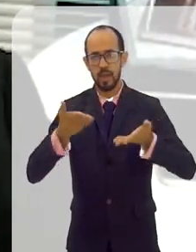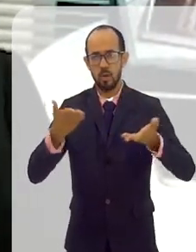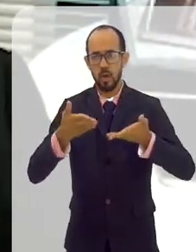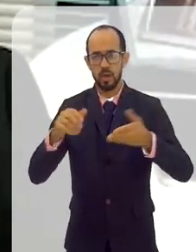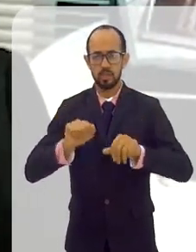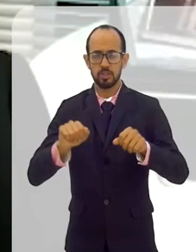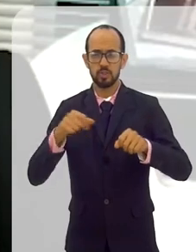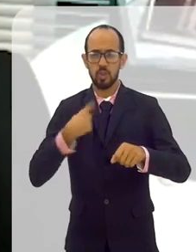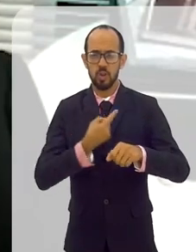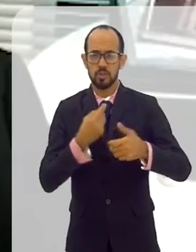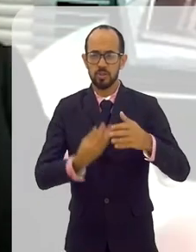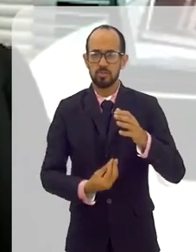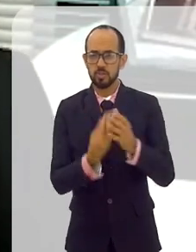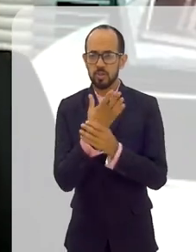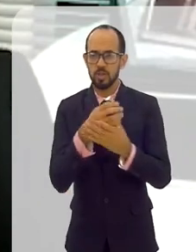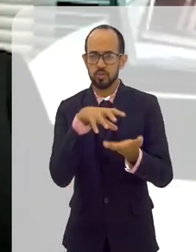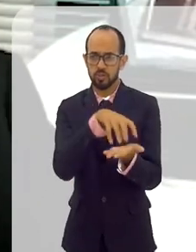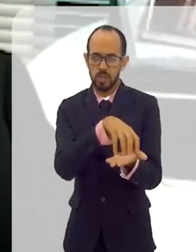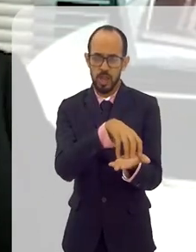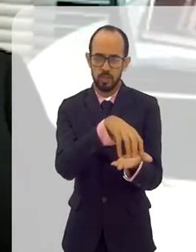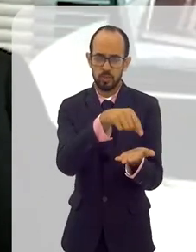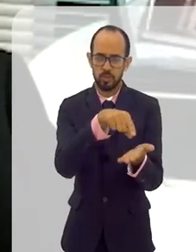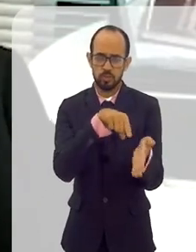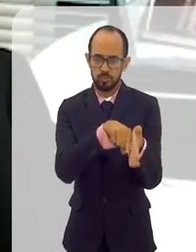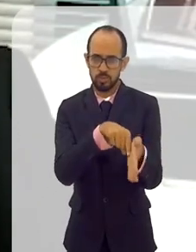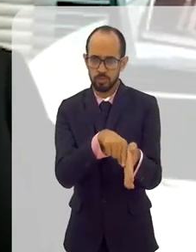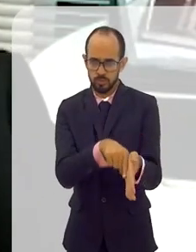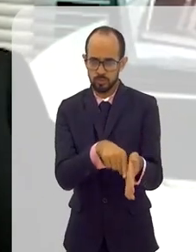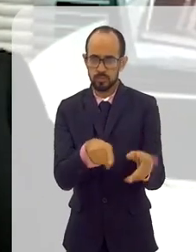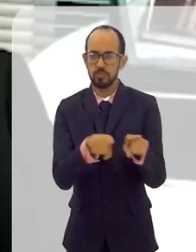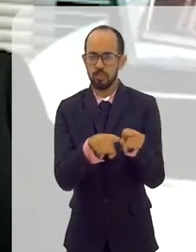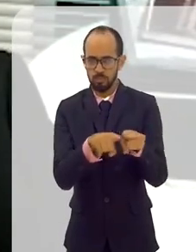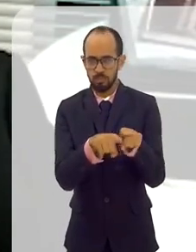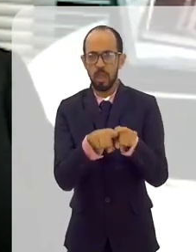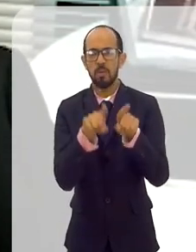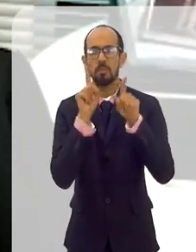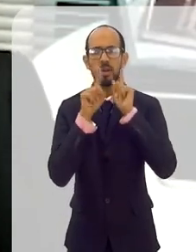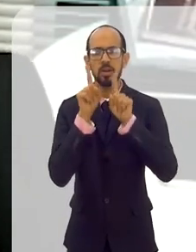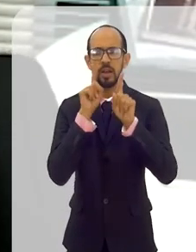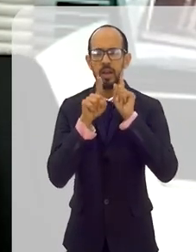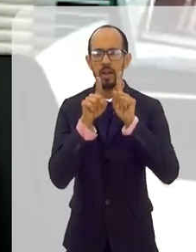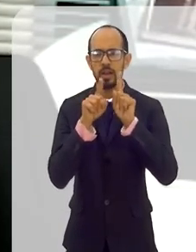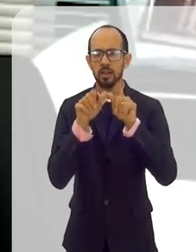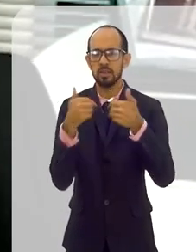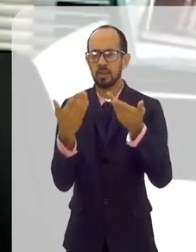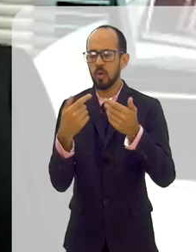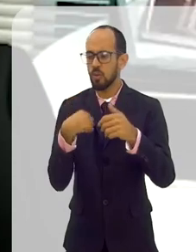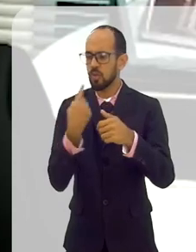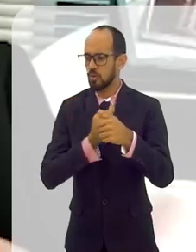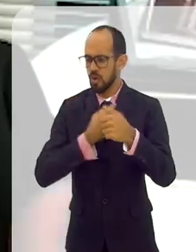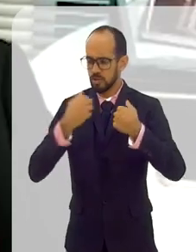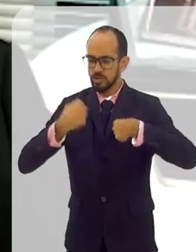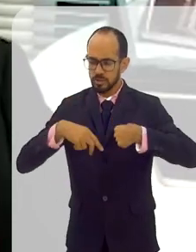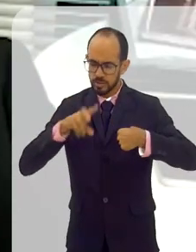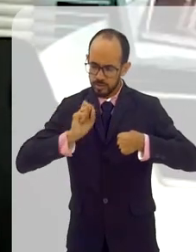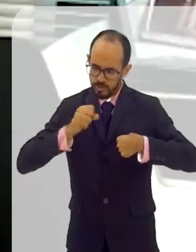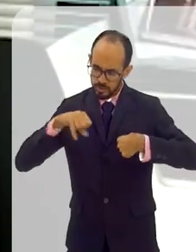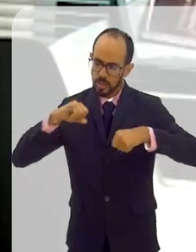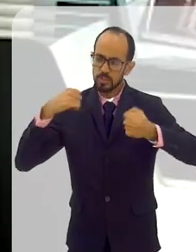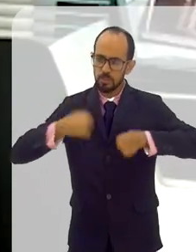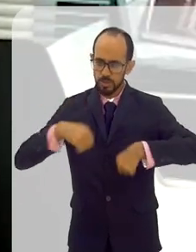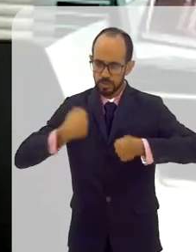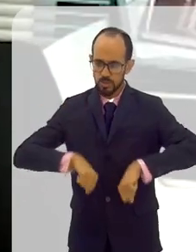agora implantando centros de pesquisa na área da saúde também em Maricá. Então, contem com a UFRJ. Sempre que nós somos